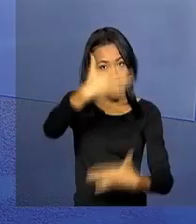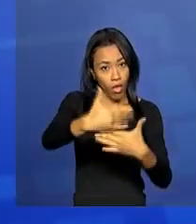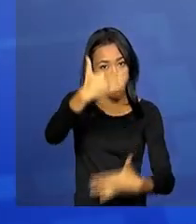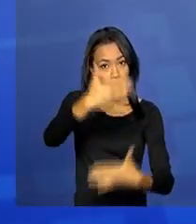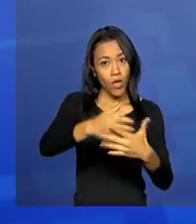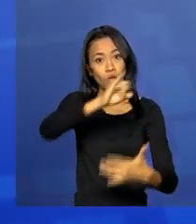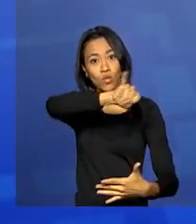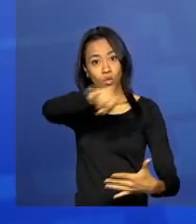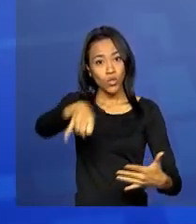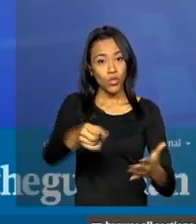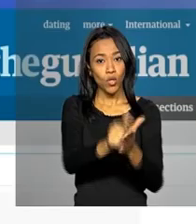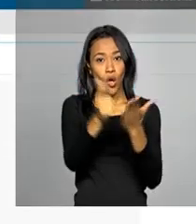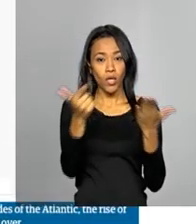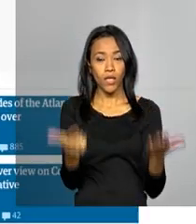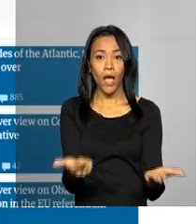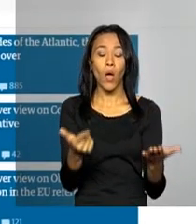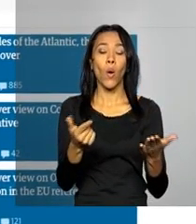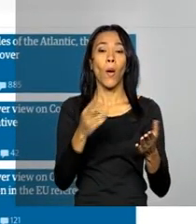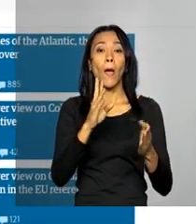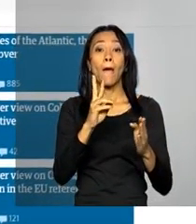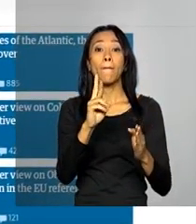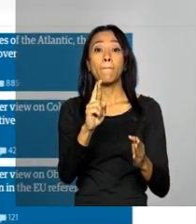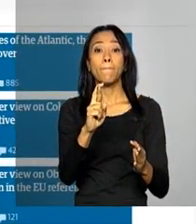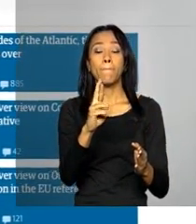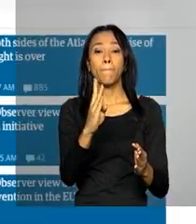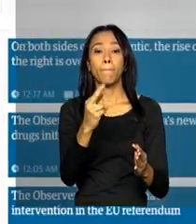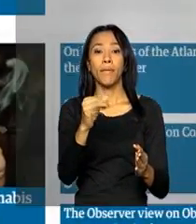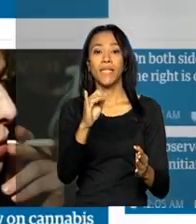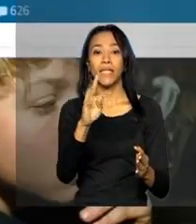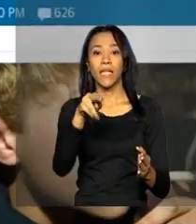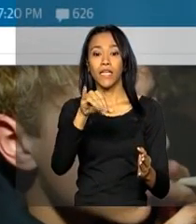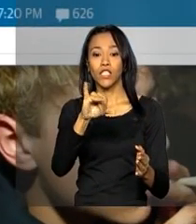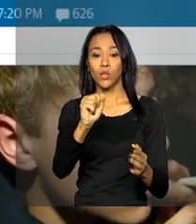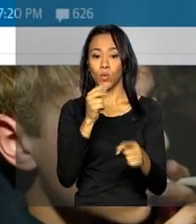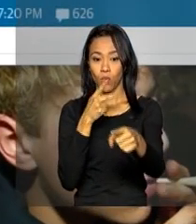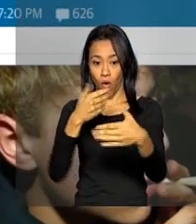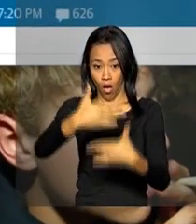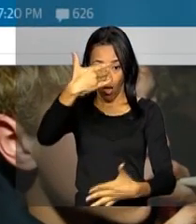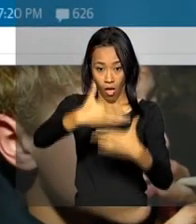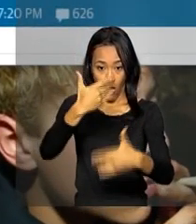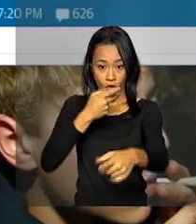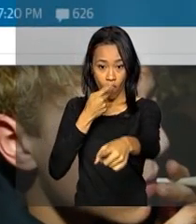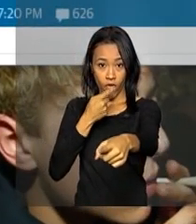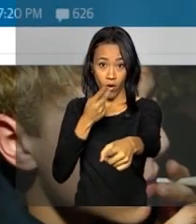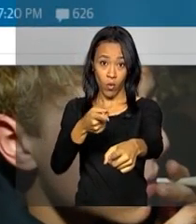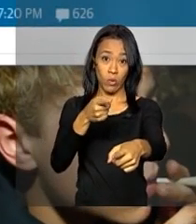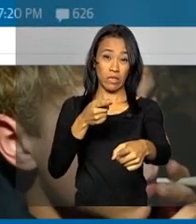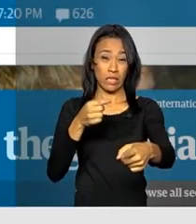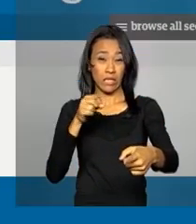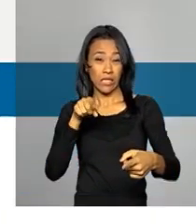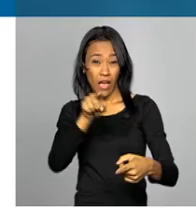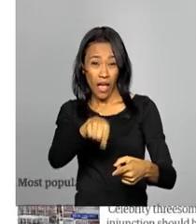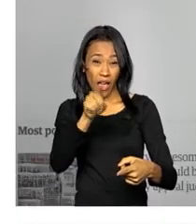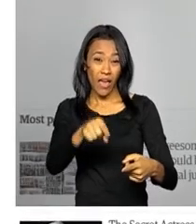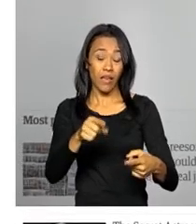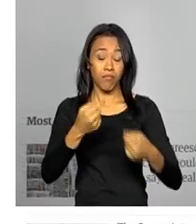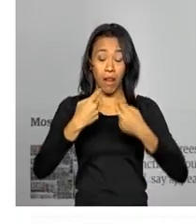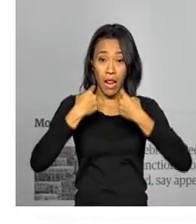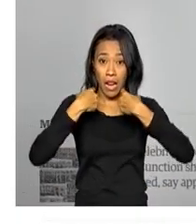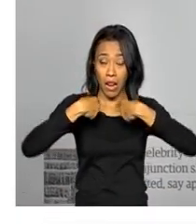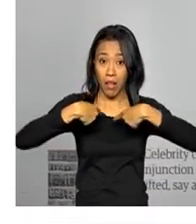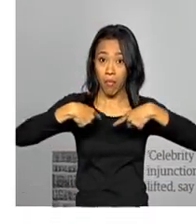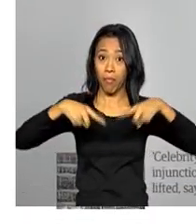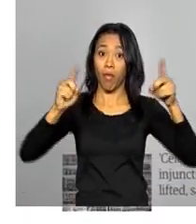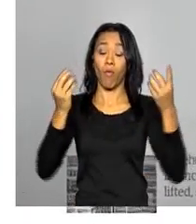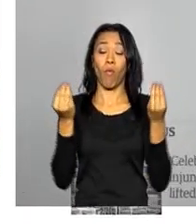britânico The Guardian afirma ver no possível impedimento da presidenta Dilma Rousseff uma tragédia e um escândalo.